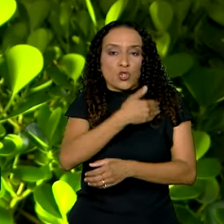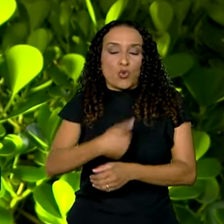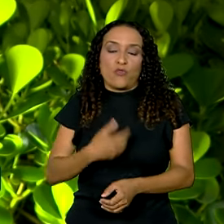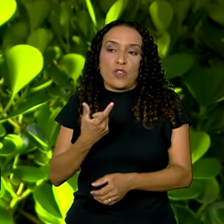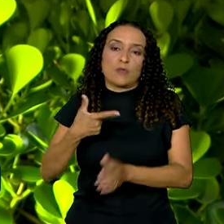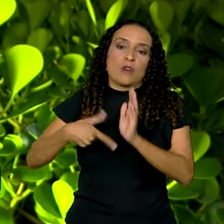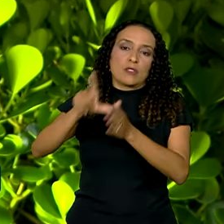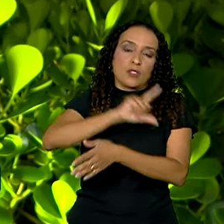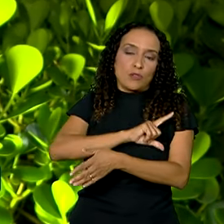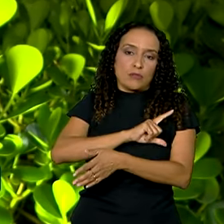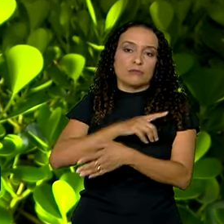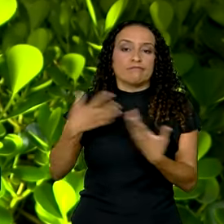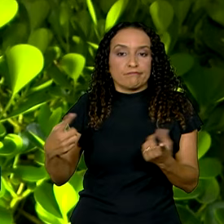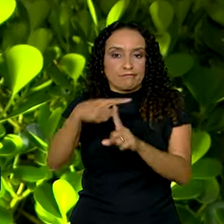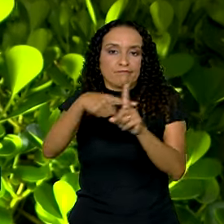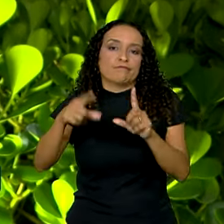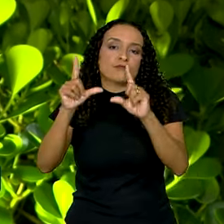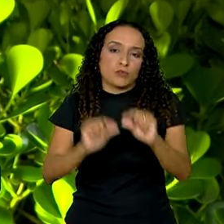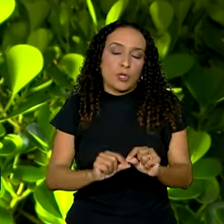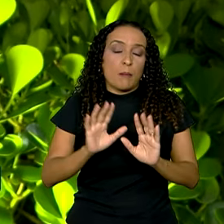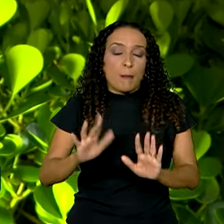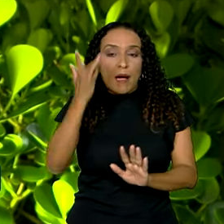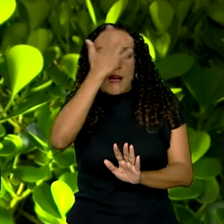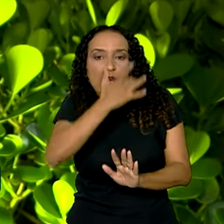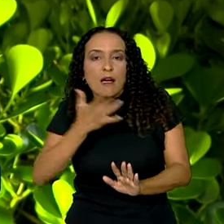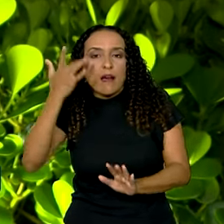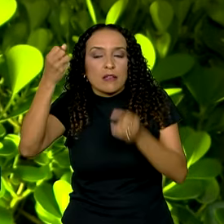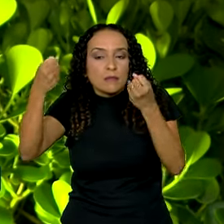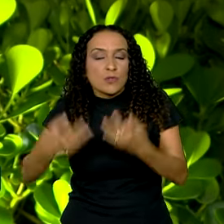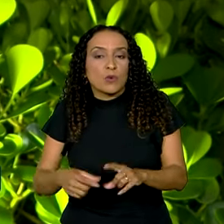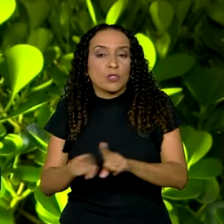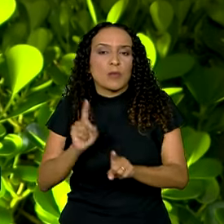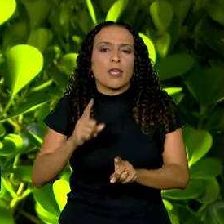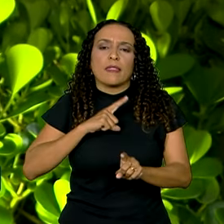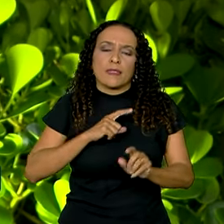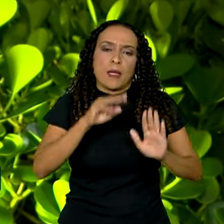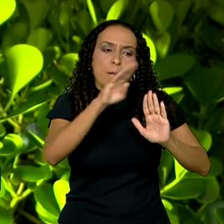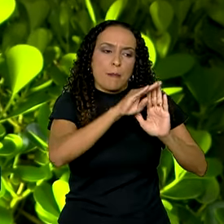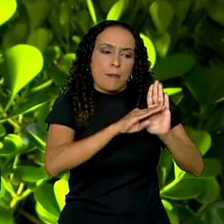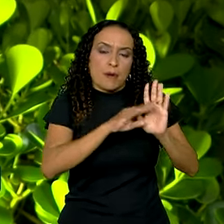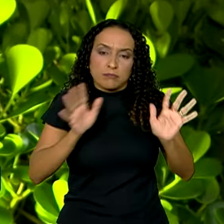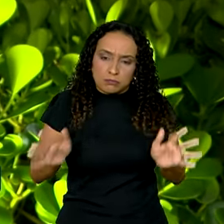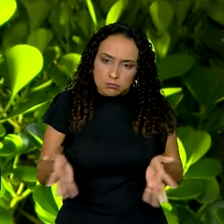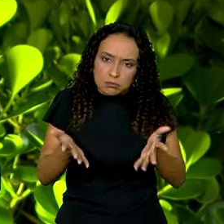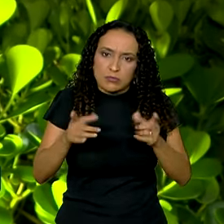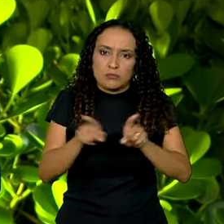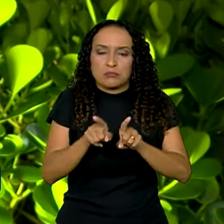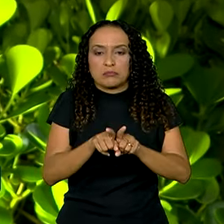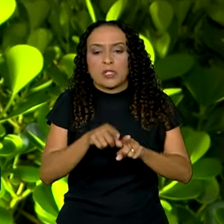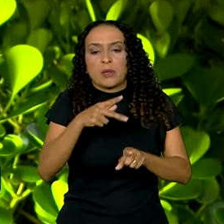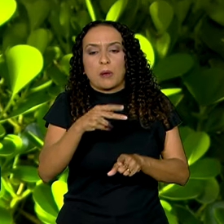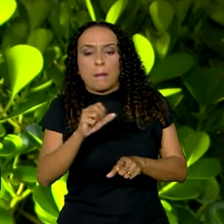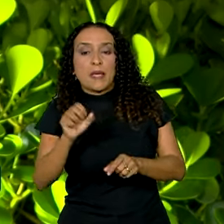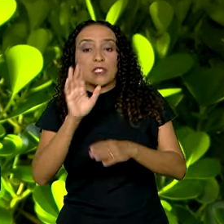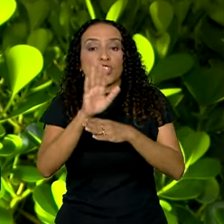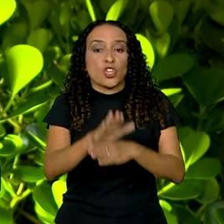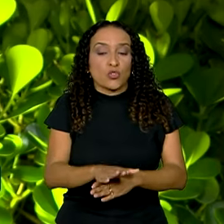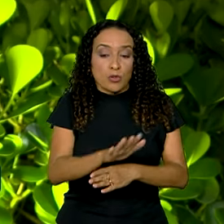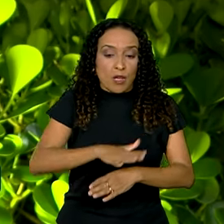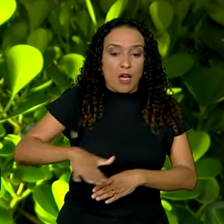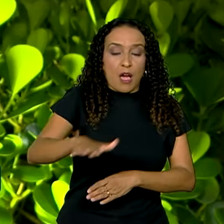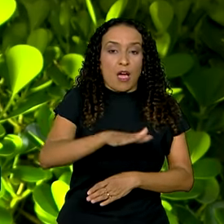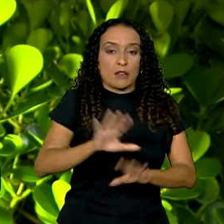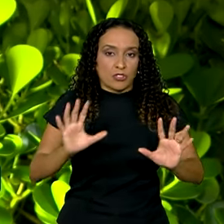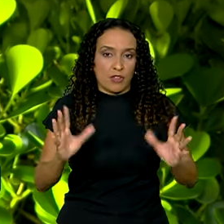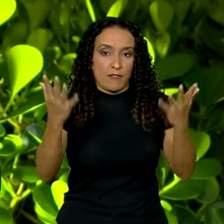foi reduzido pela metade. Mas Haddad destacou ainda que existem programas de incentivo, como o PESC, de ajuda ao setor